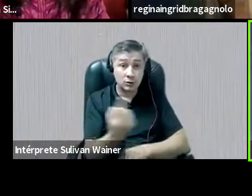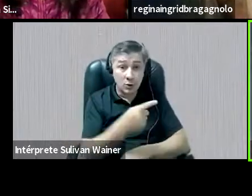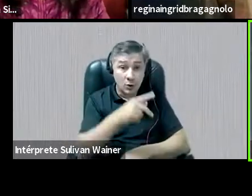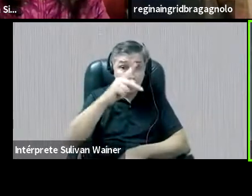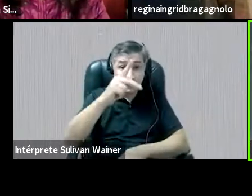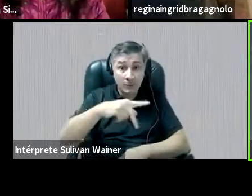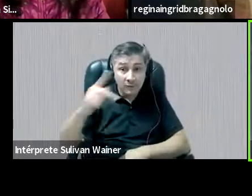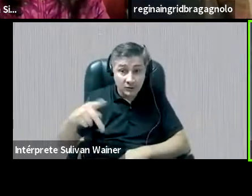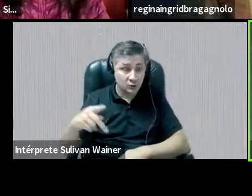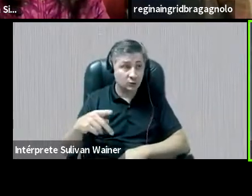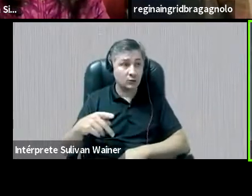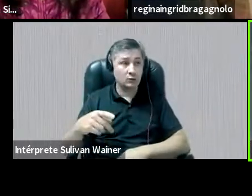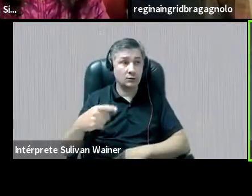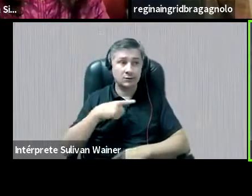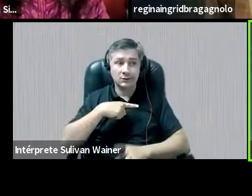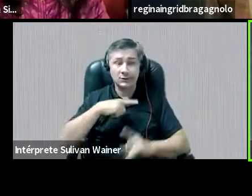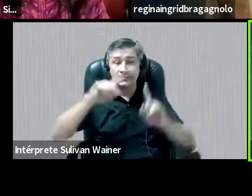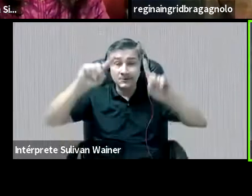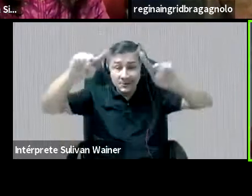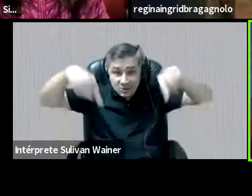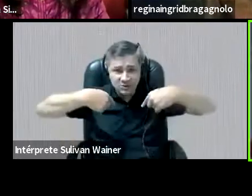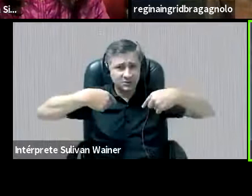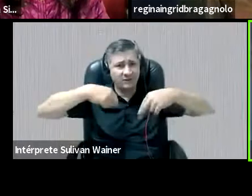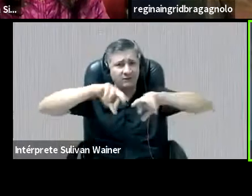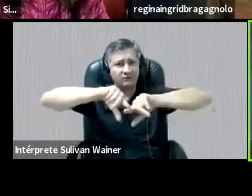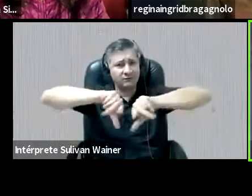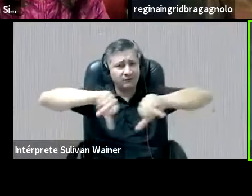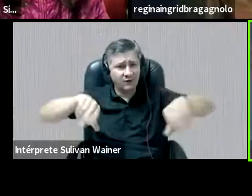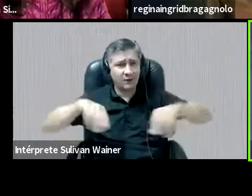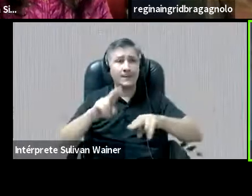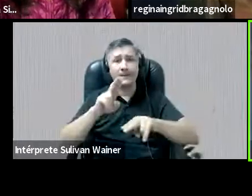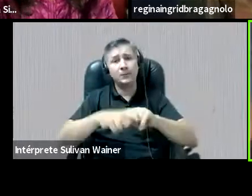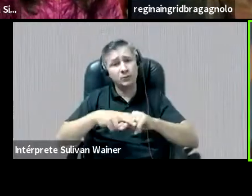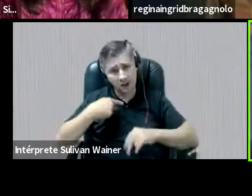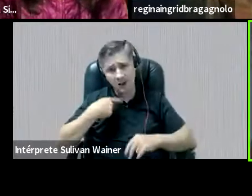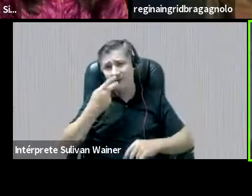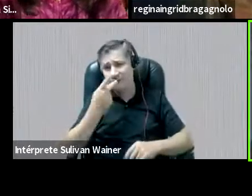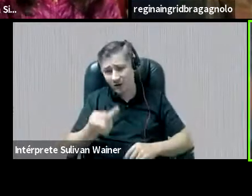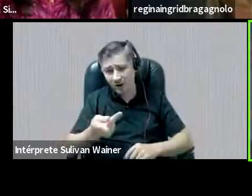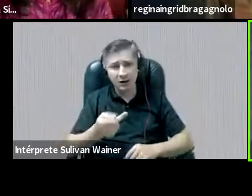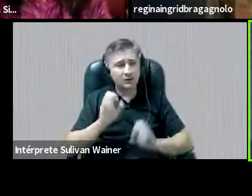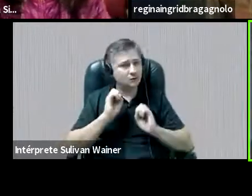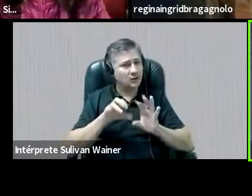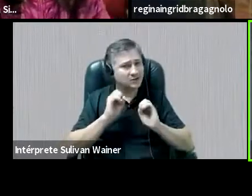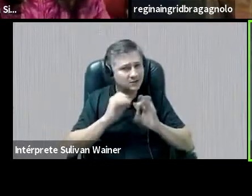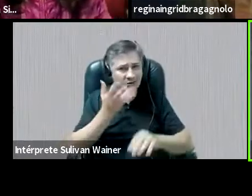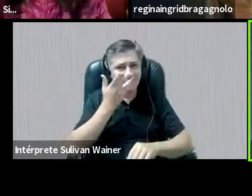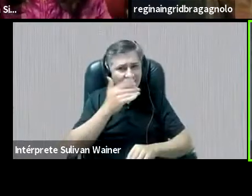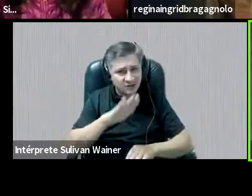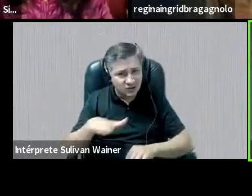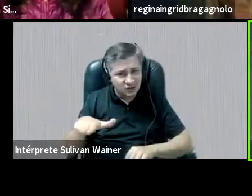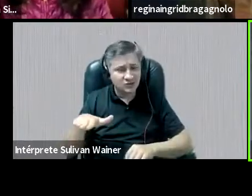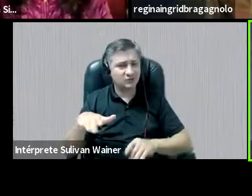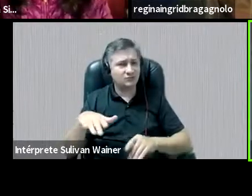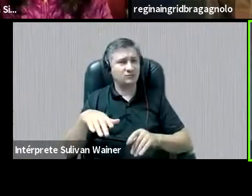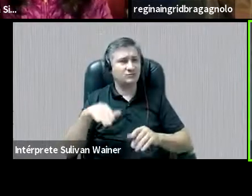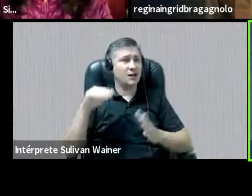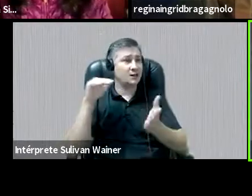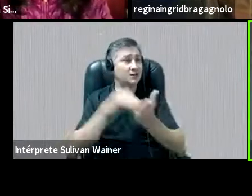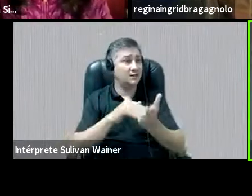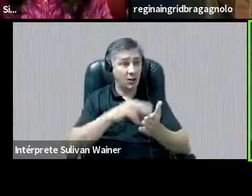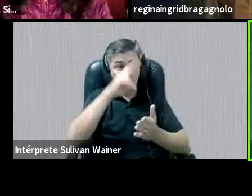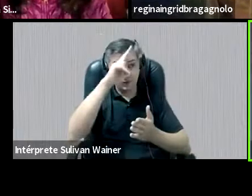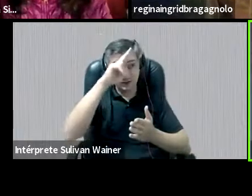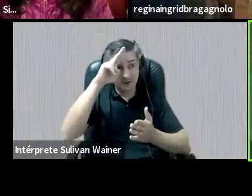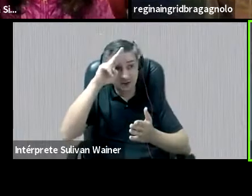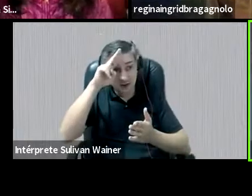Temos enfrentado desafios imensos, né? Por isso que eu volto a dizer, desde a educação infantil até as universidades, né? Então,